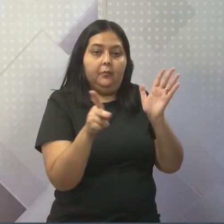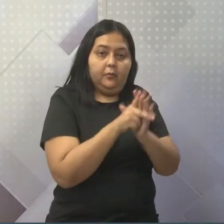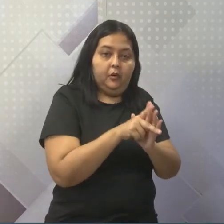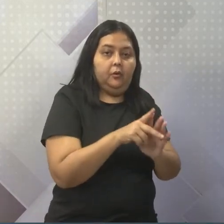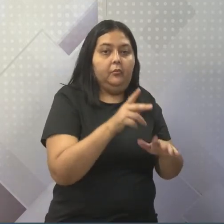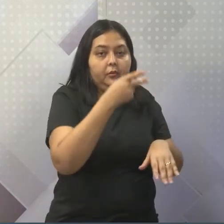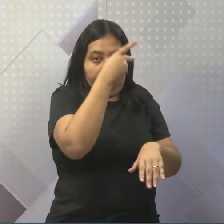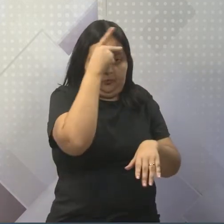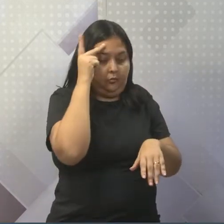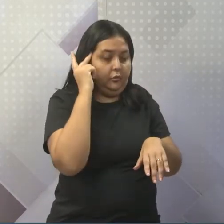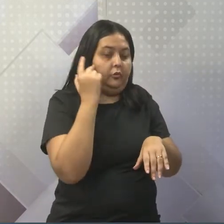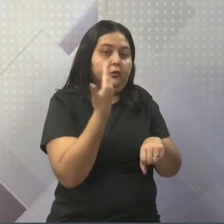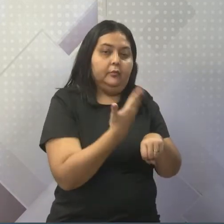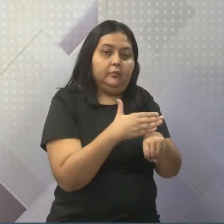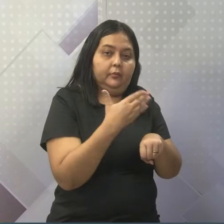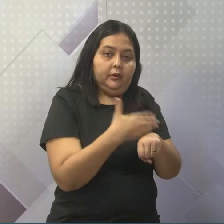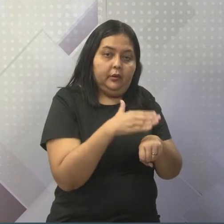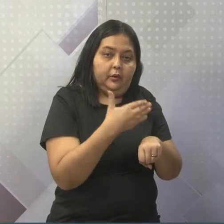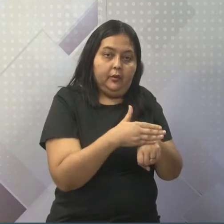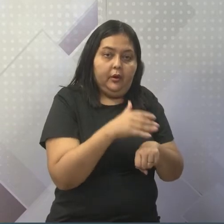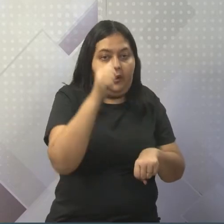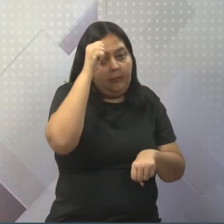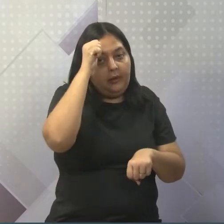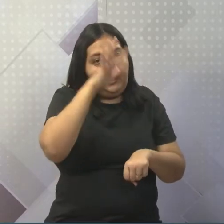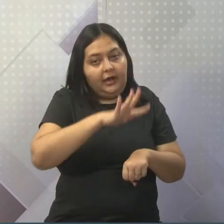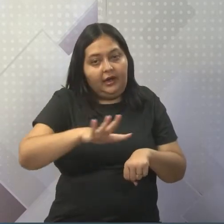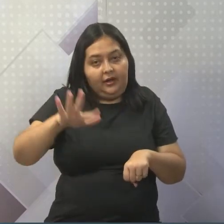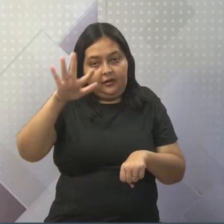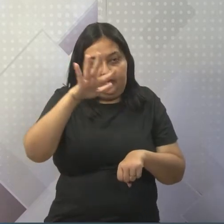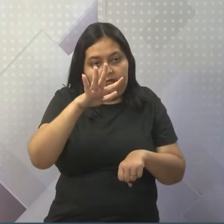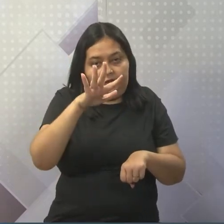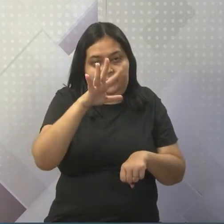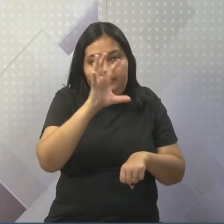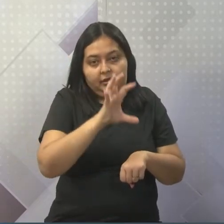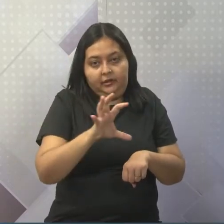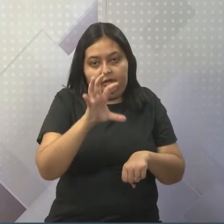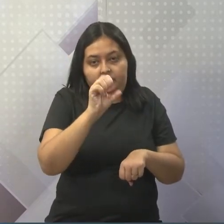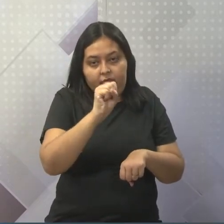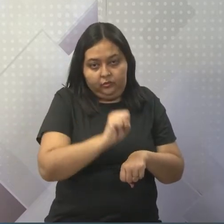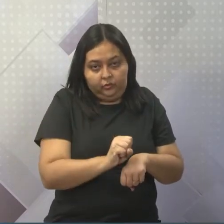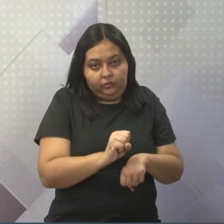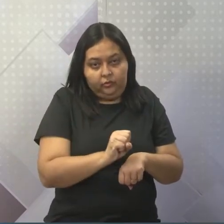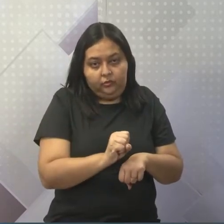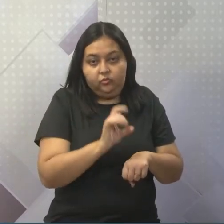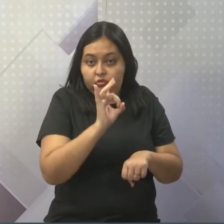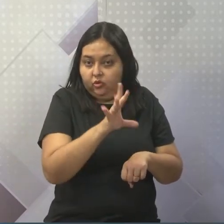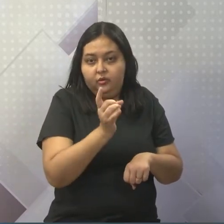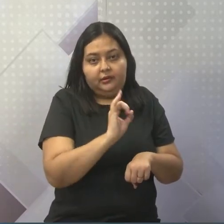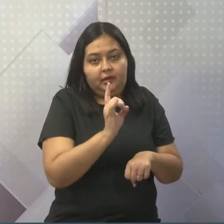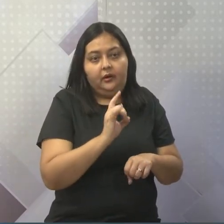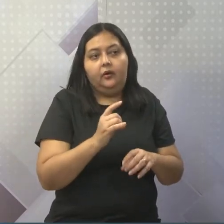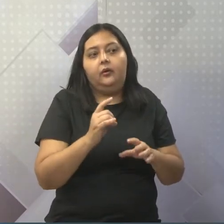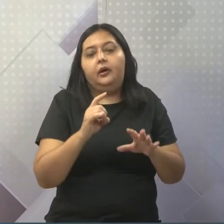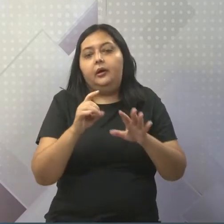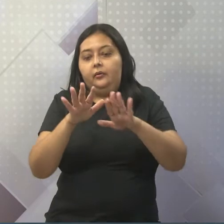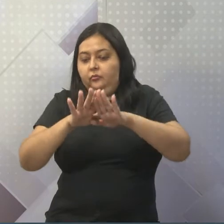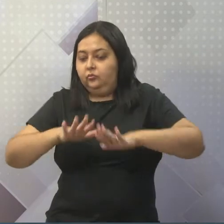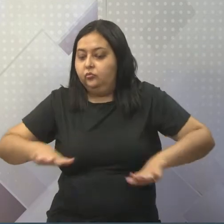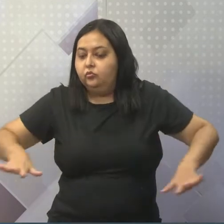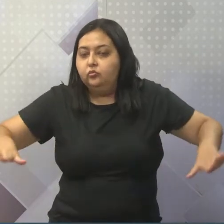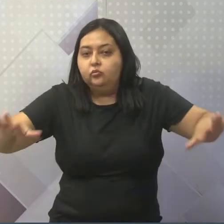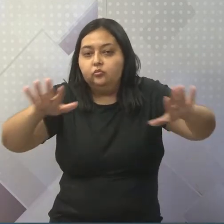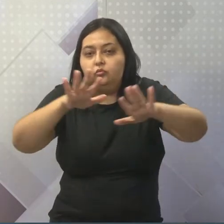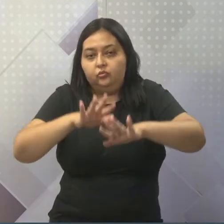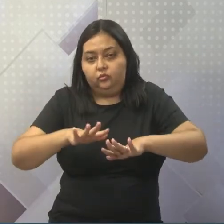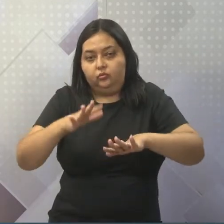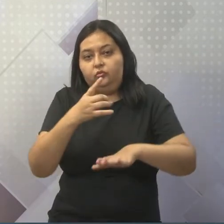infelizmente, assolam não só a África do Sul, mas a sociedade. Só que, muitas vezes, é velado e mascarado pela mídia e